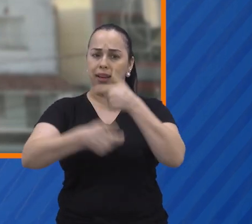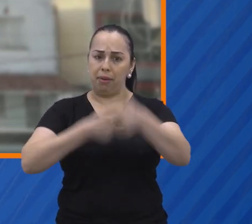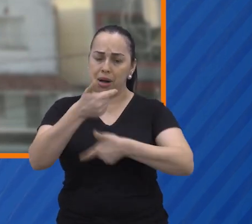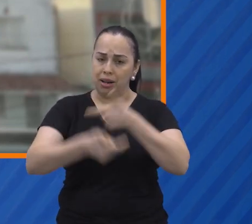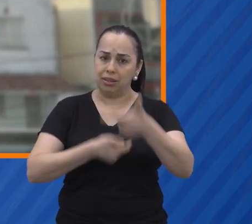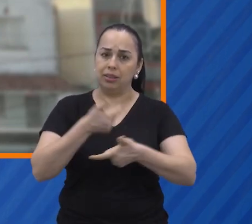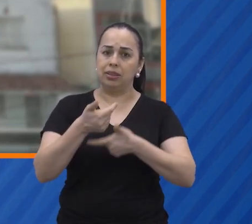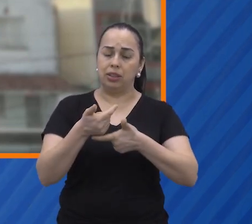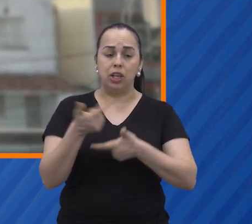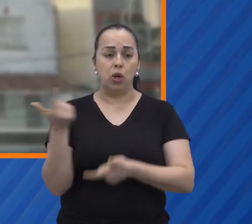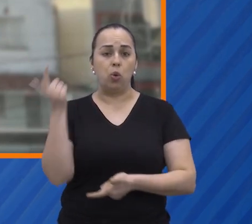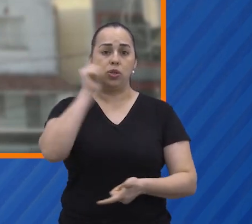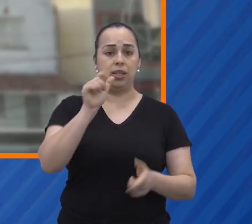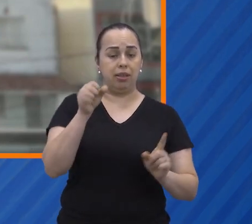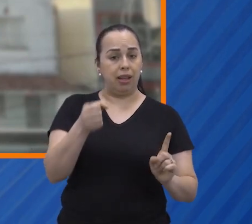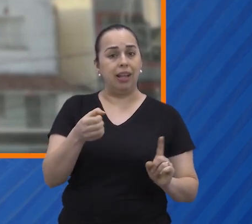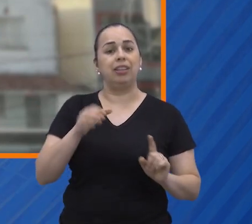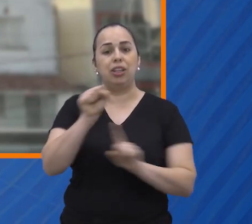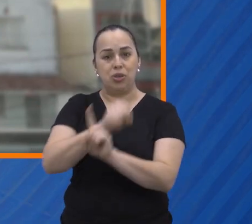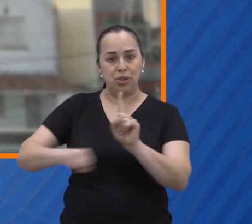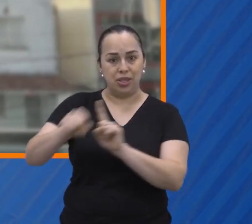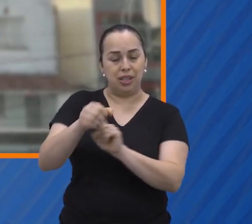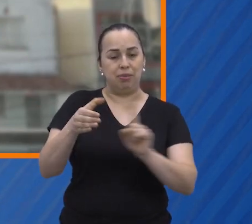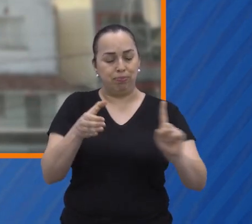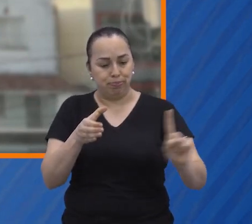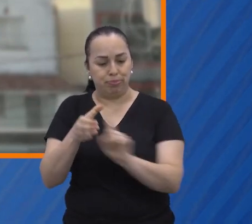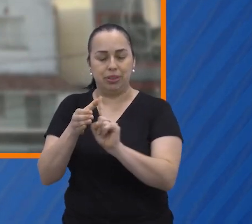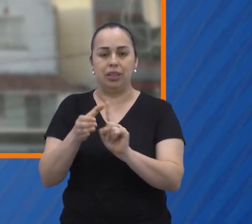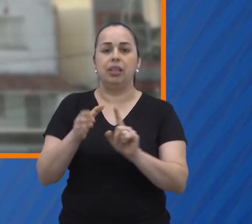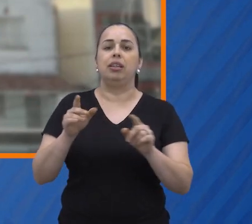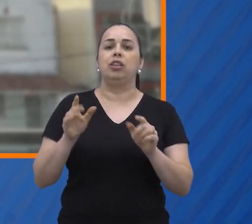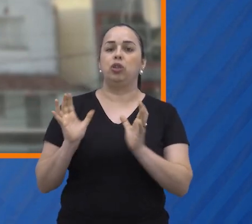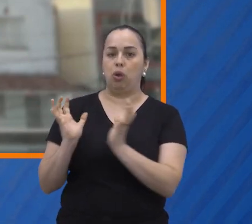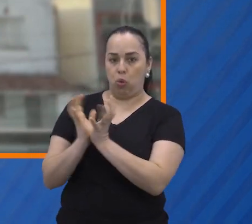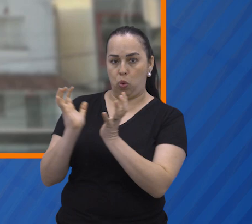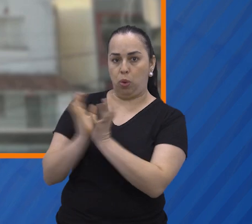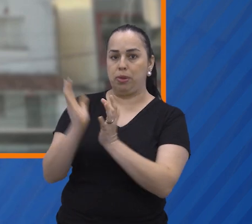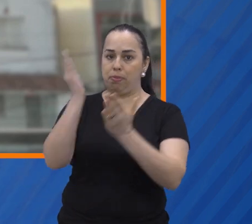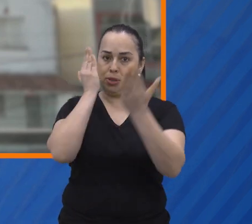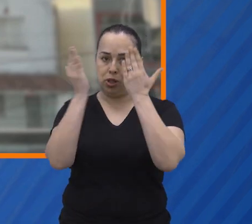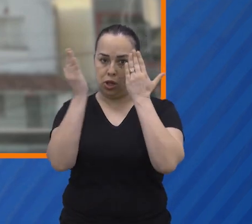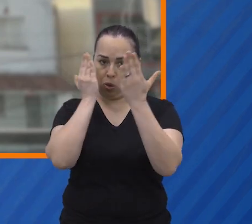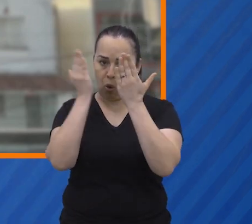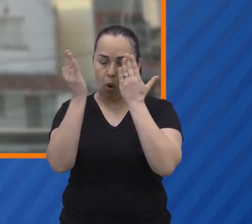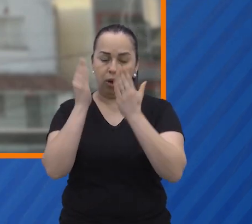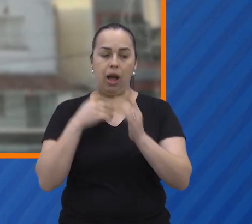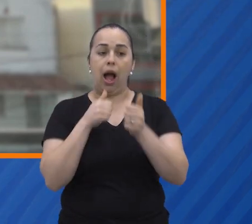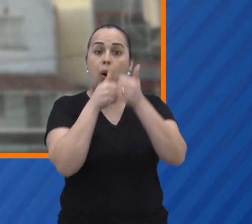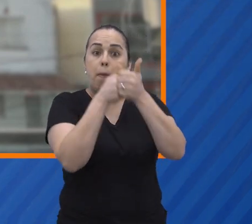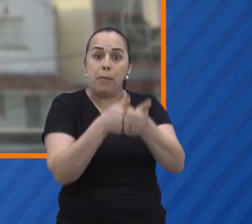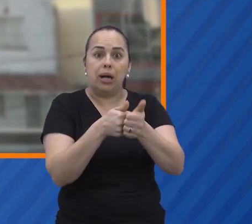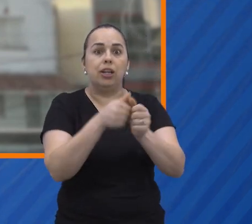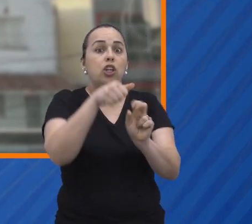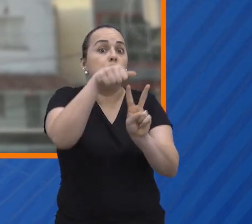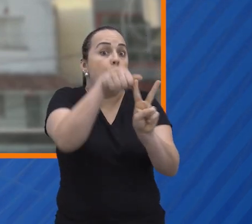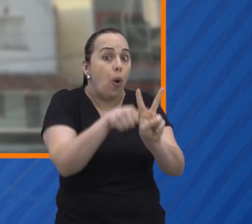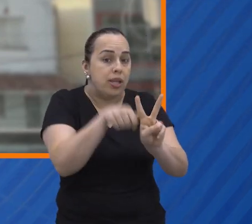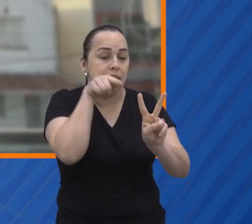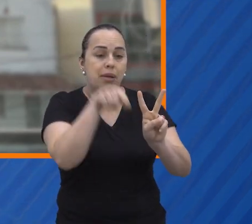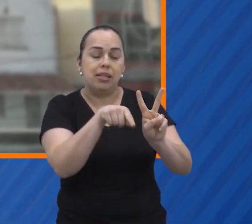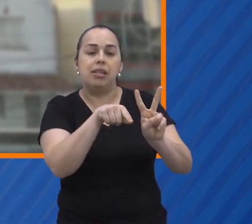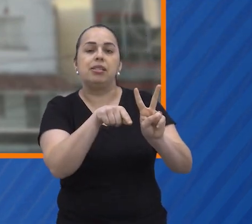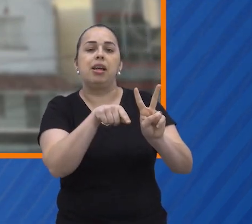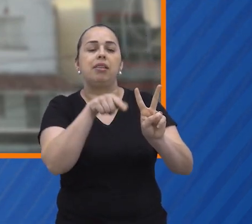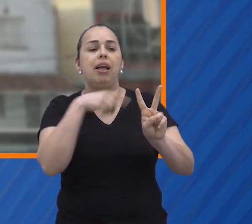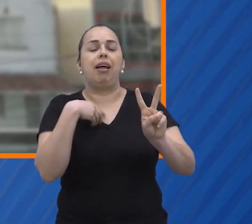reinserirem na sociedade. Então, os nossos psicólogos e assistentes sociais acompanham essas pessoas por dois meses. E esses dois